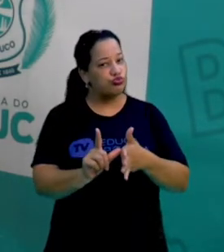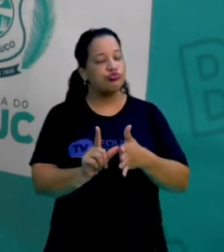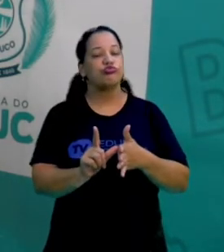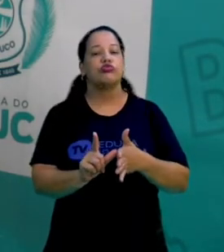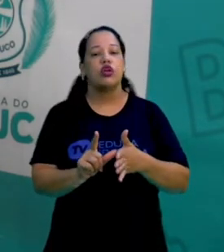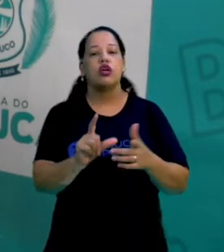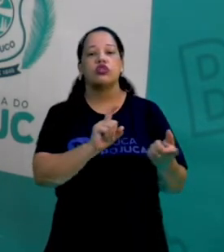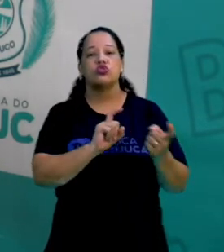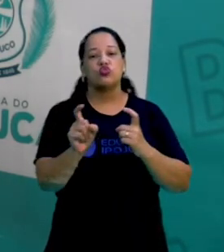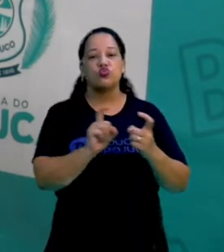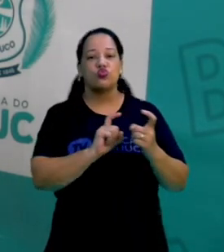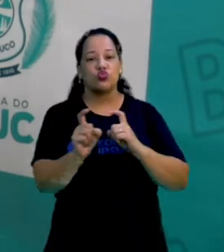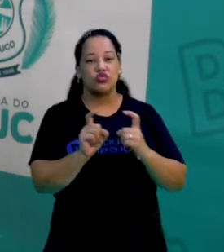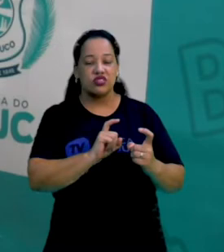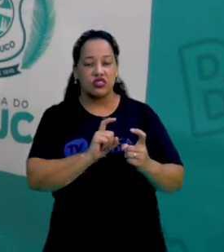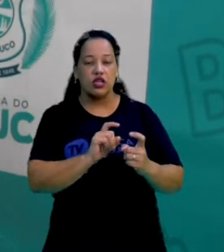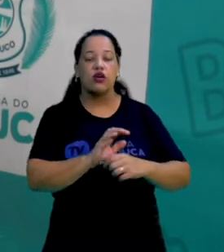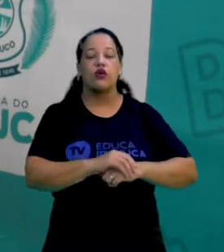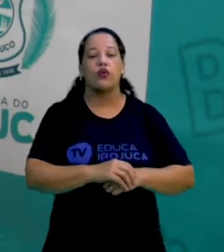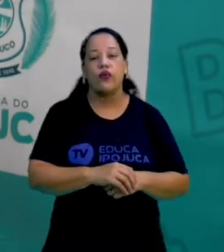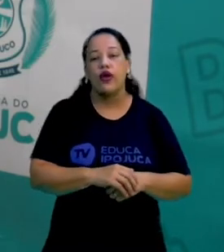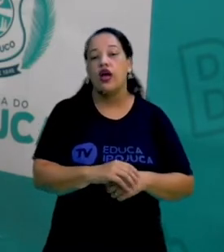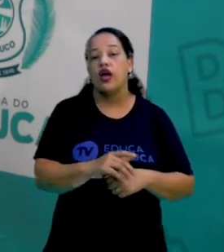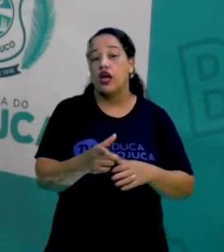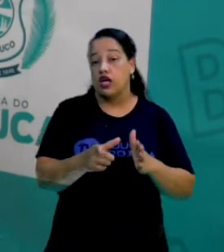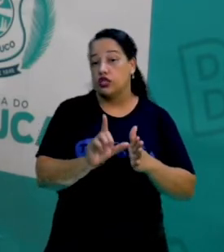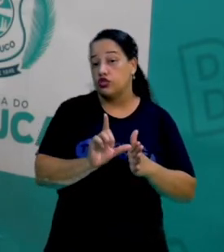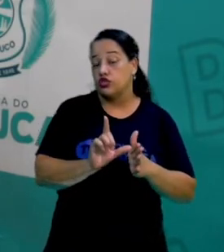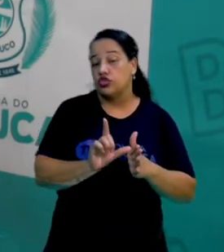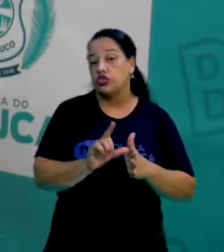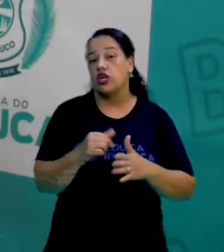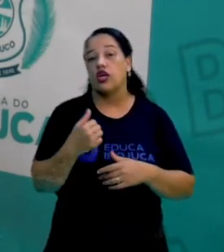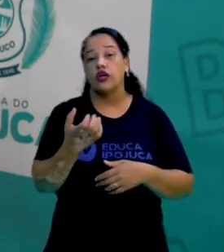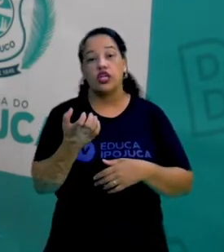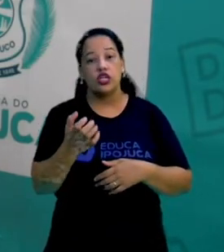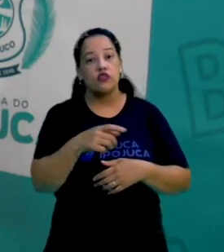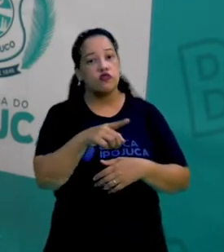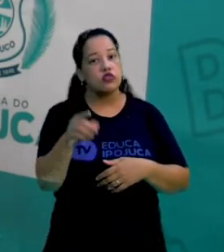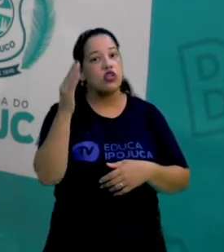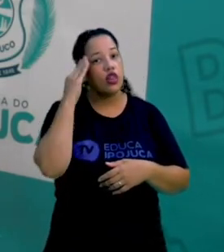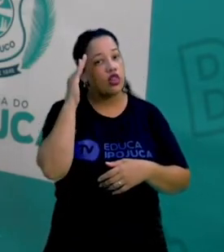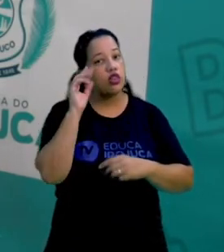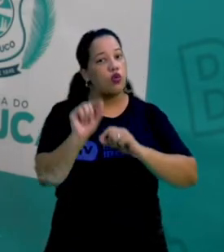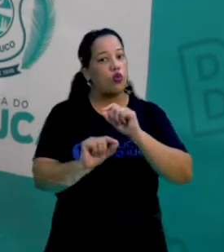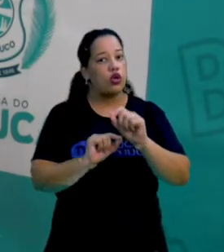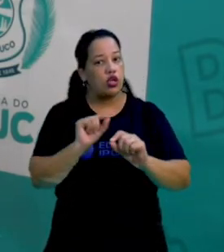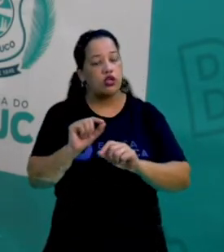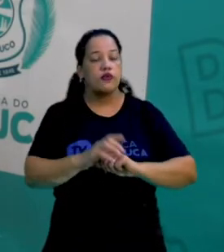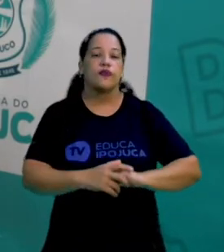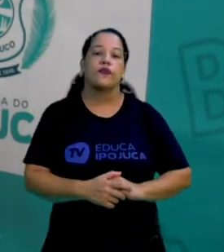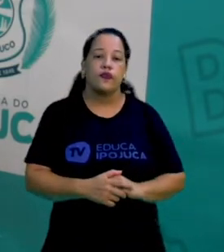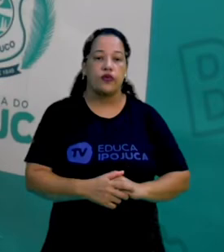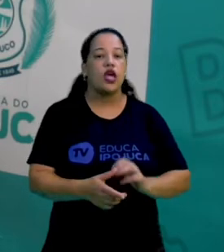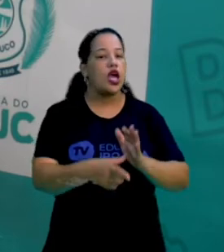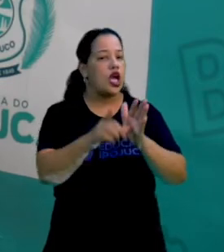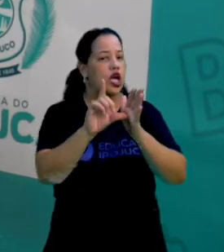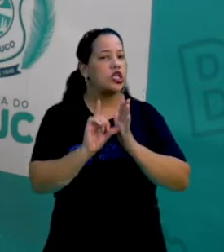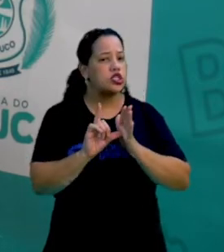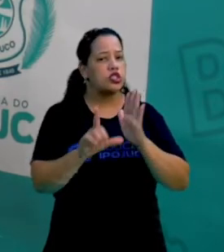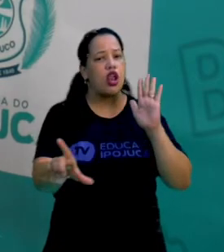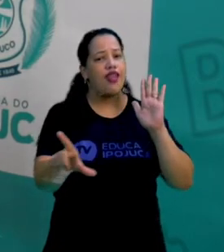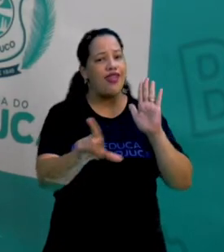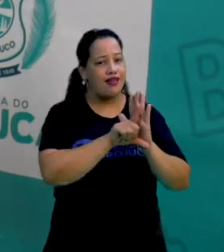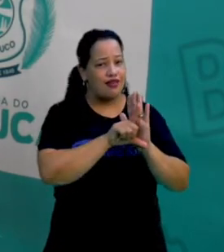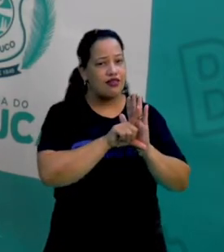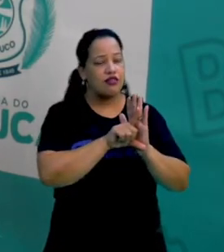discussão sobre inclusão social, eu queria que vocês entendessem o seguinte. Antes de qualquer lei